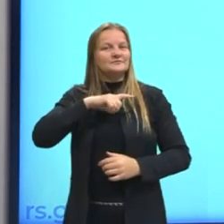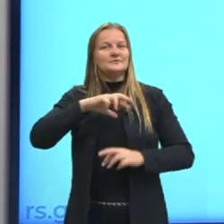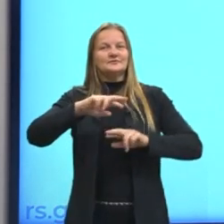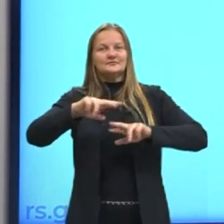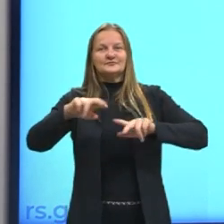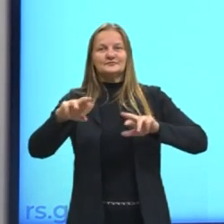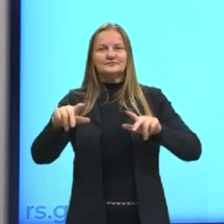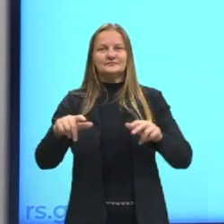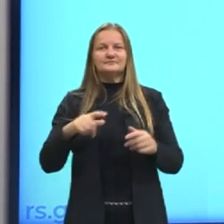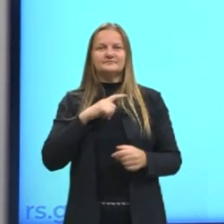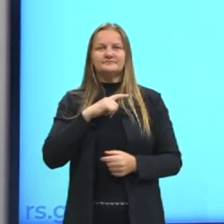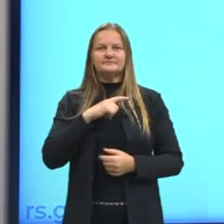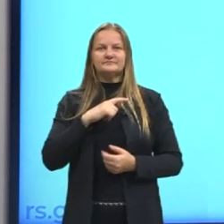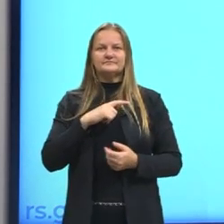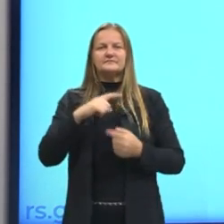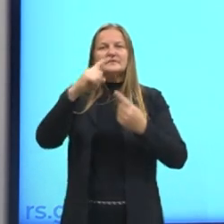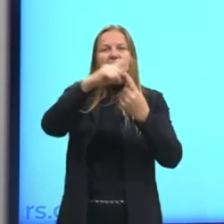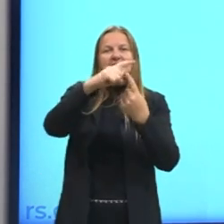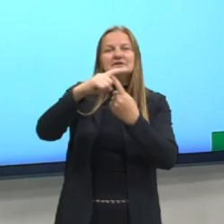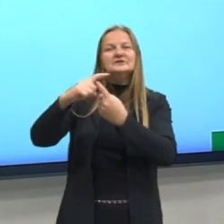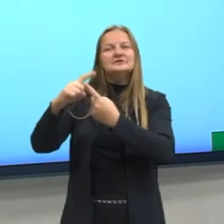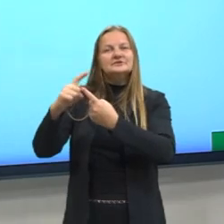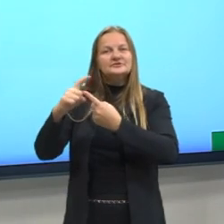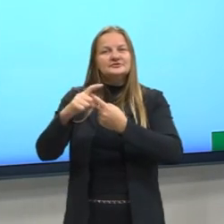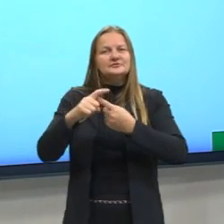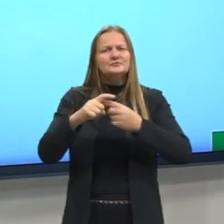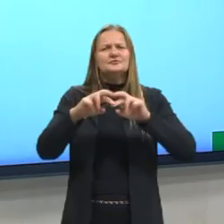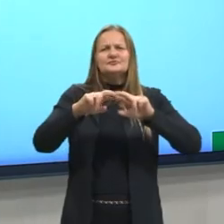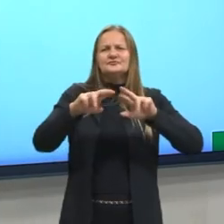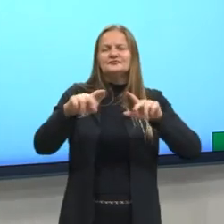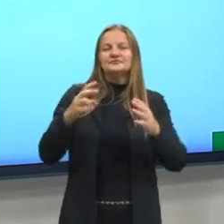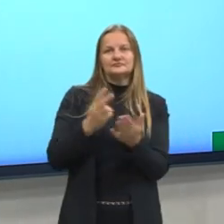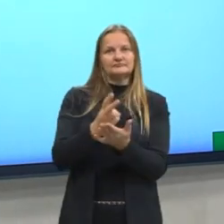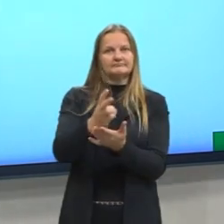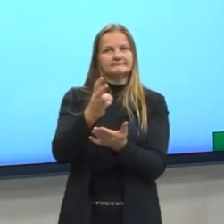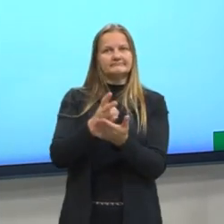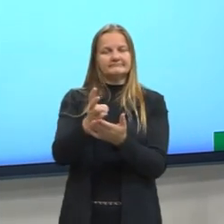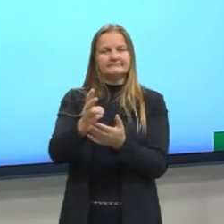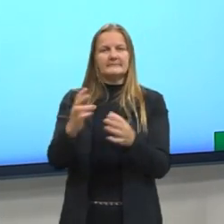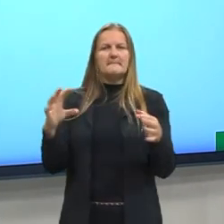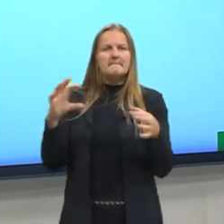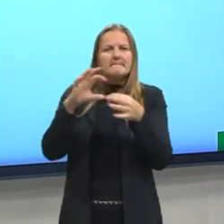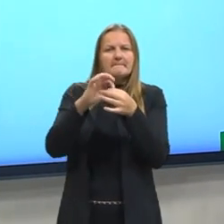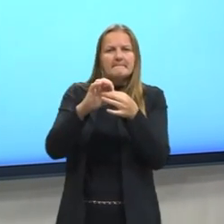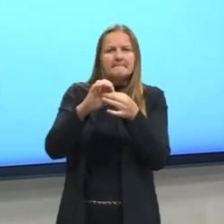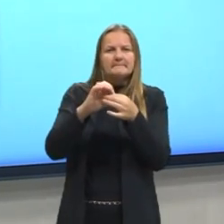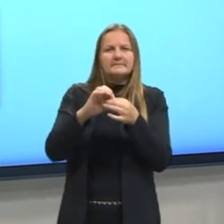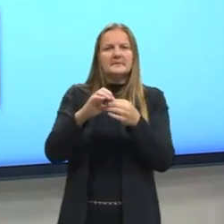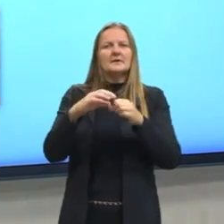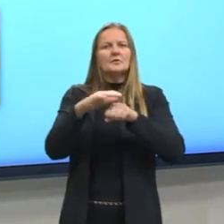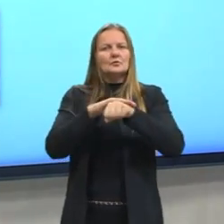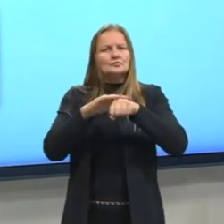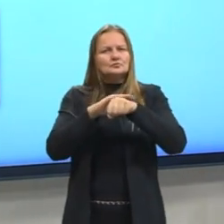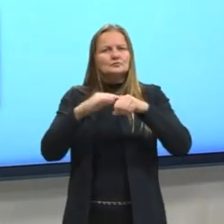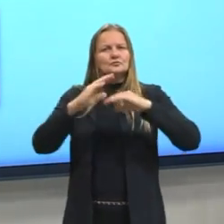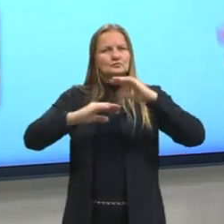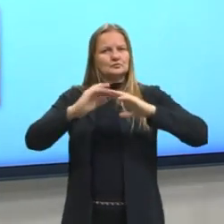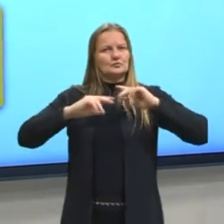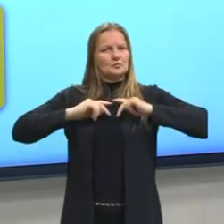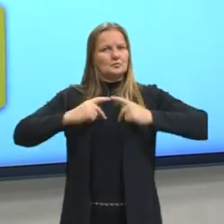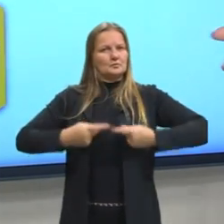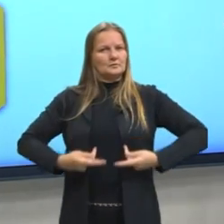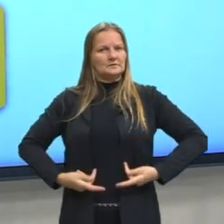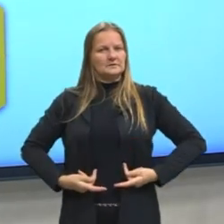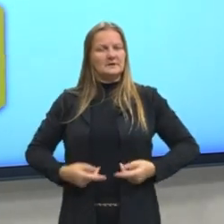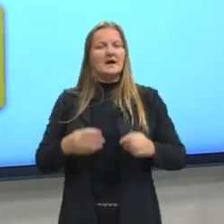falava em tipos relativamente estáveis que estavam ligados às esferas da atividade humana.